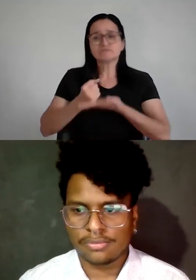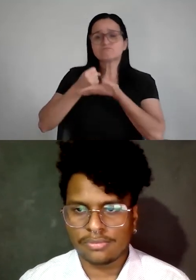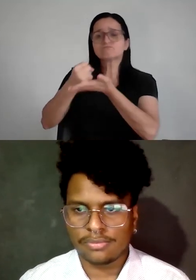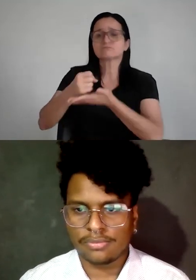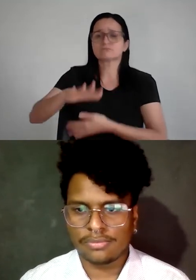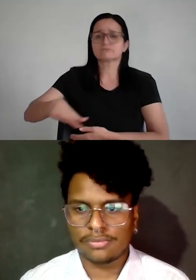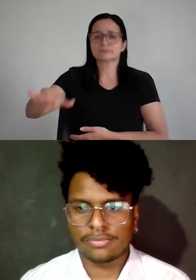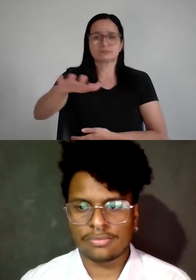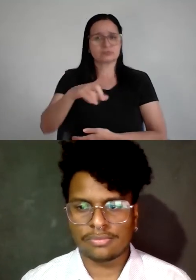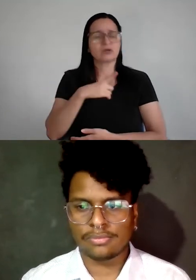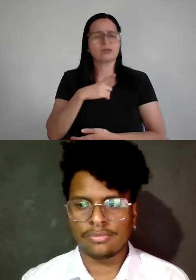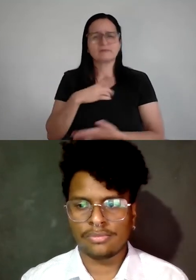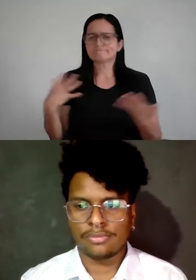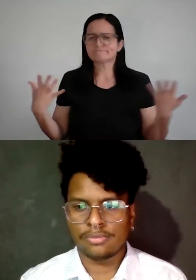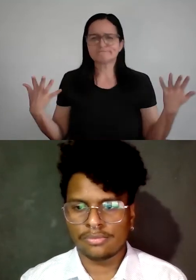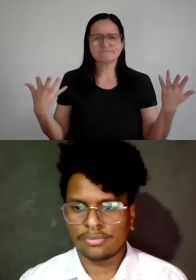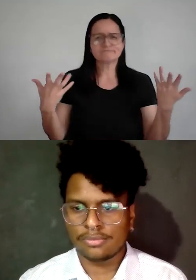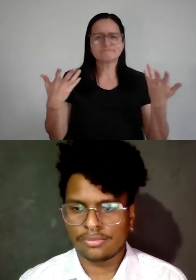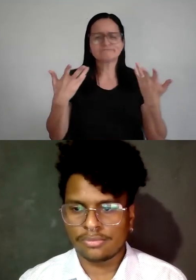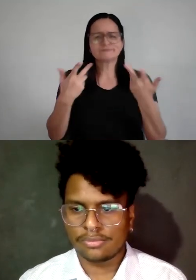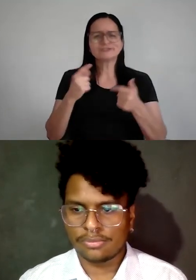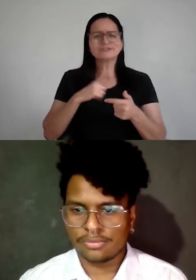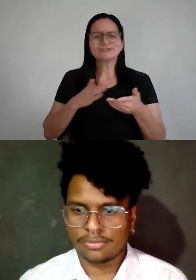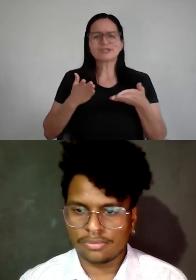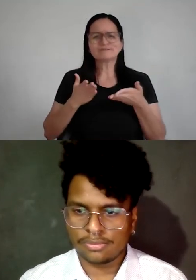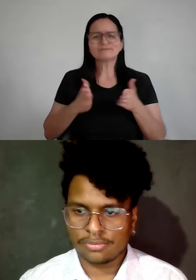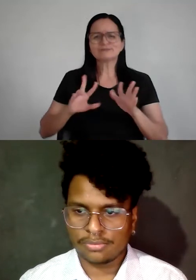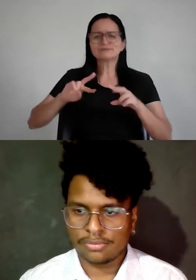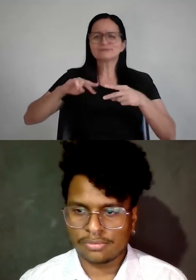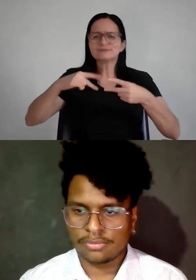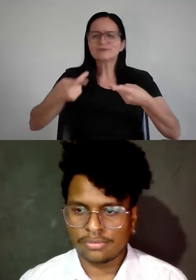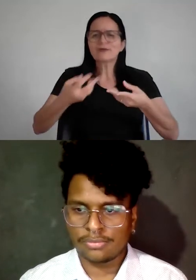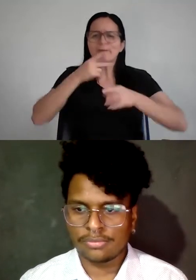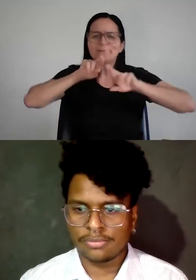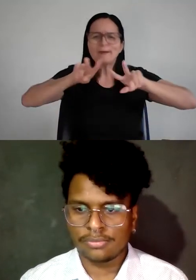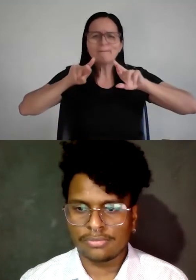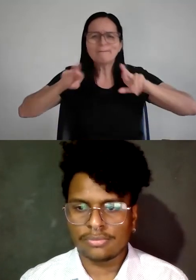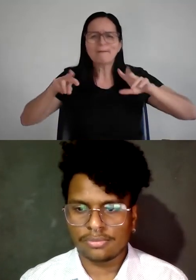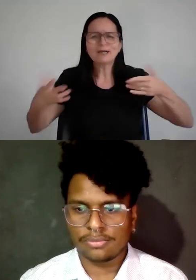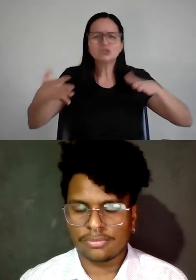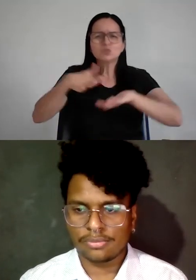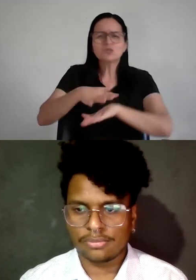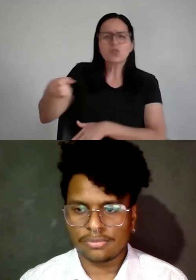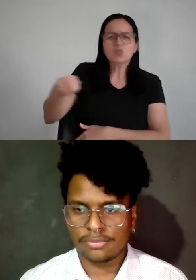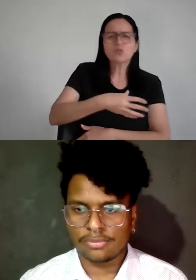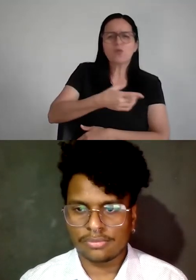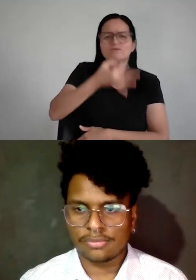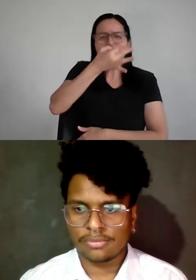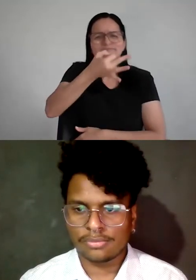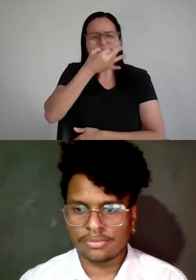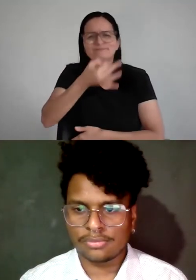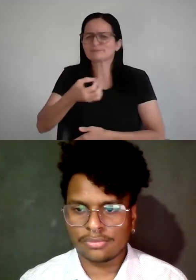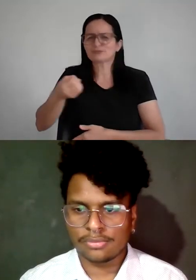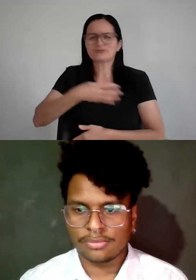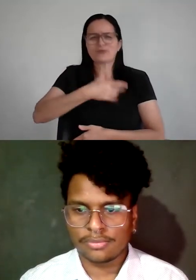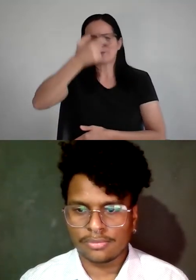tá, eu vejo coisas muito bacanas, vocês já vêm com DNA de fábrica, diversidade e inclusão, vocês são muito abertos, novas ideias, nova forma de pensar, e,